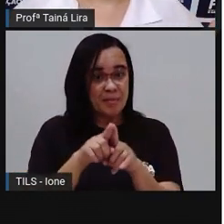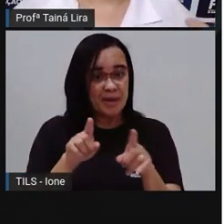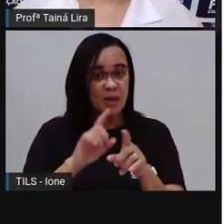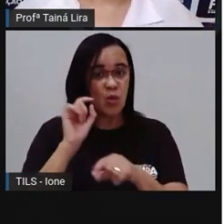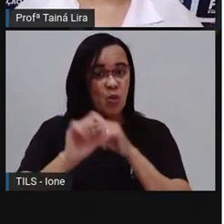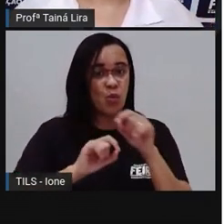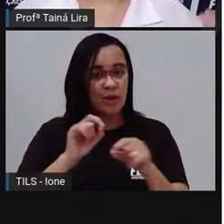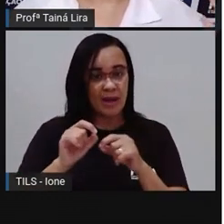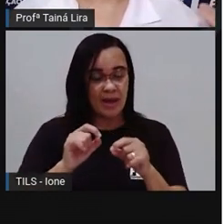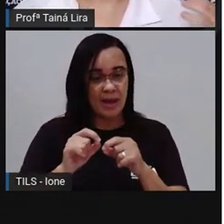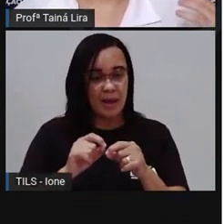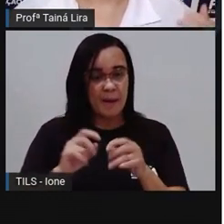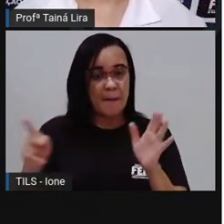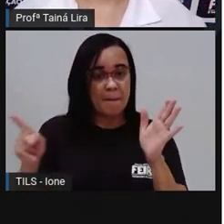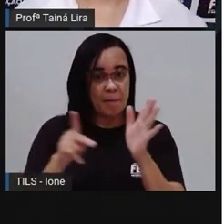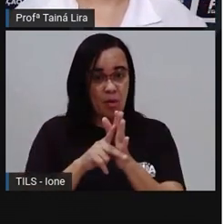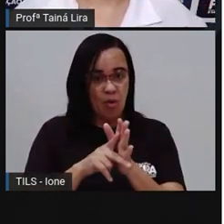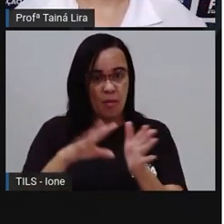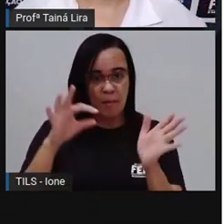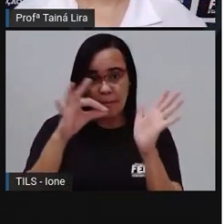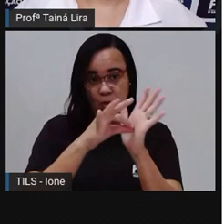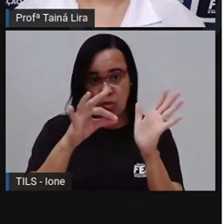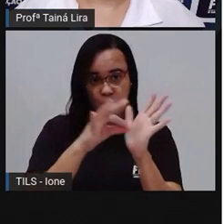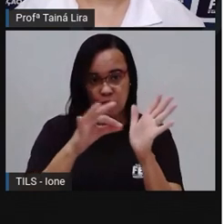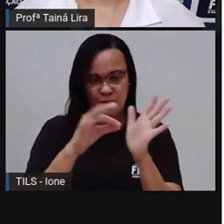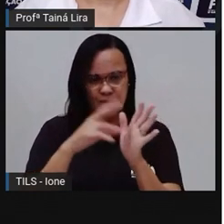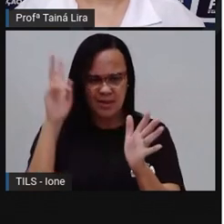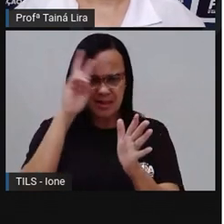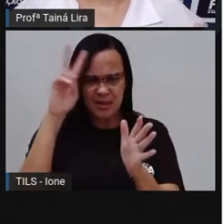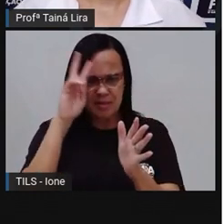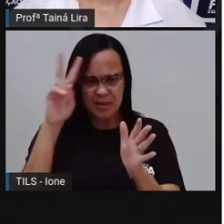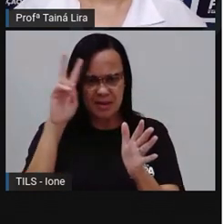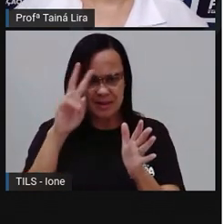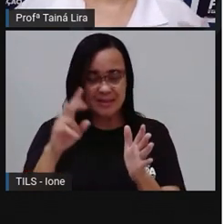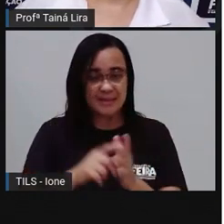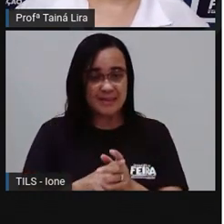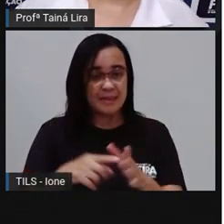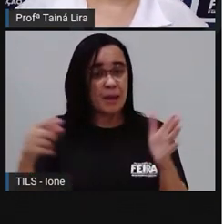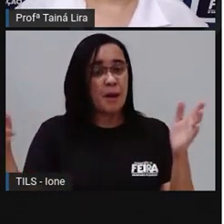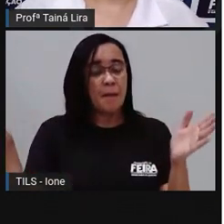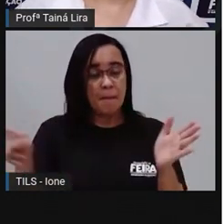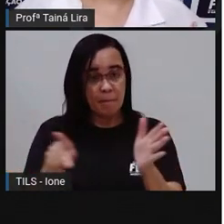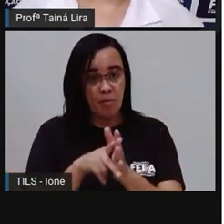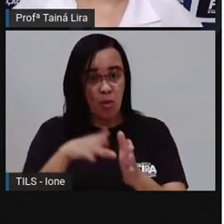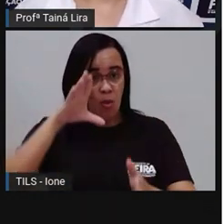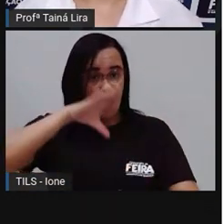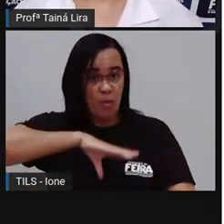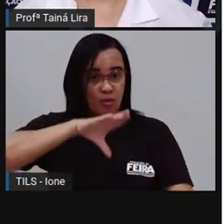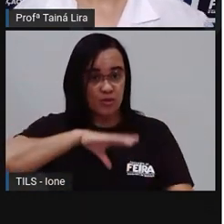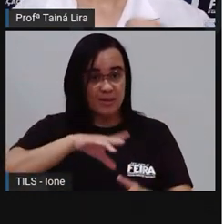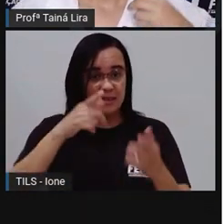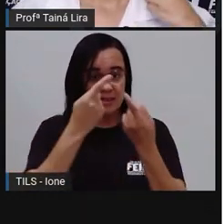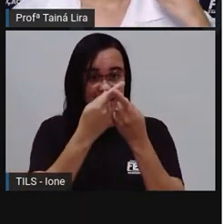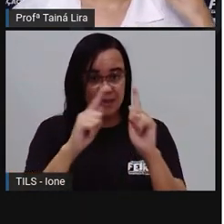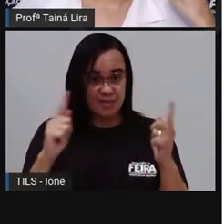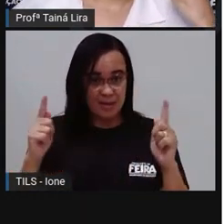eles dão sentido ao texto, tá? Olha lá nossos sinais de pontuação.